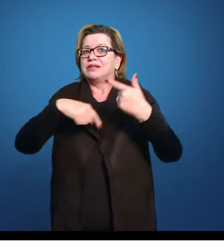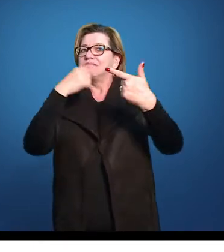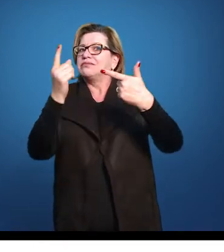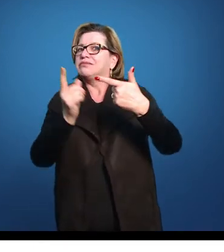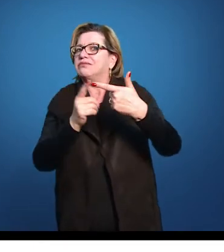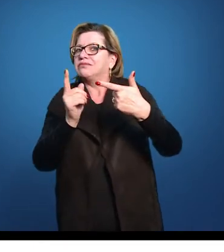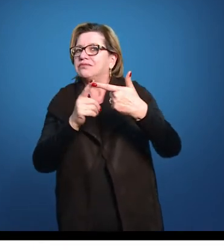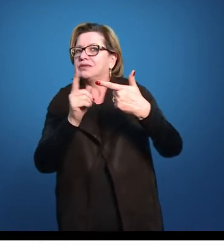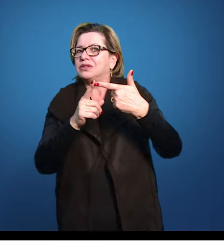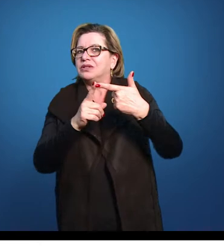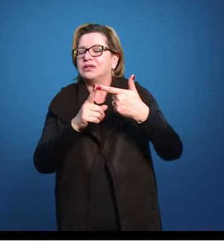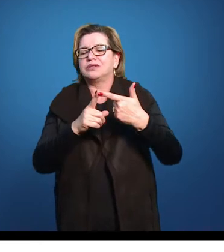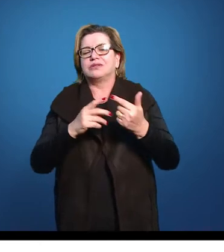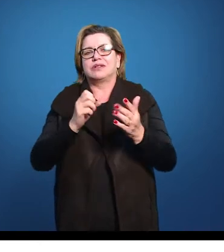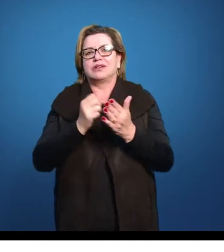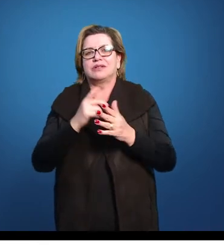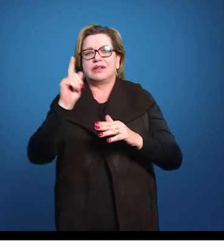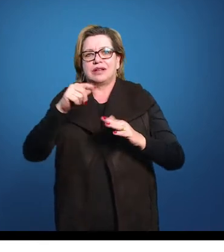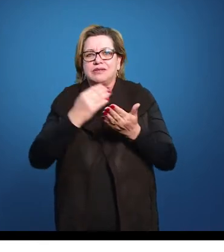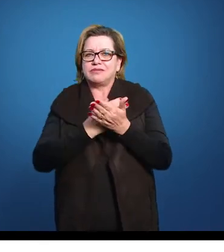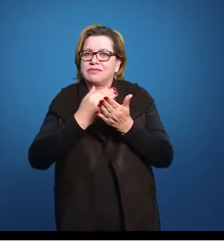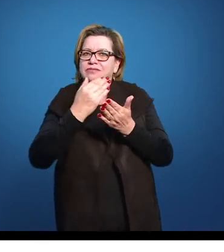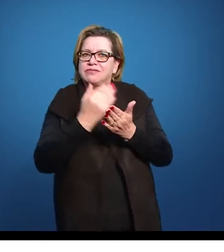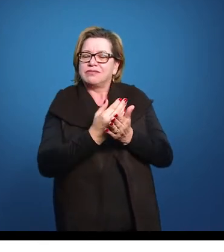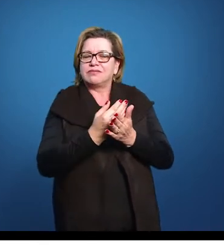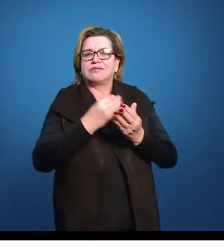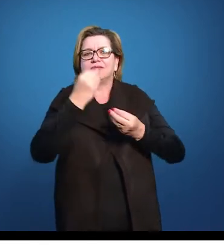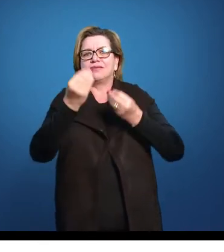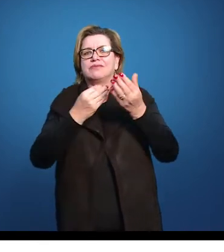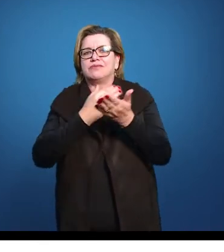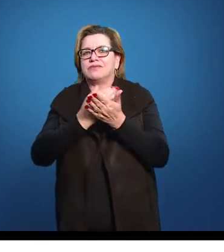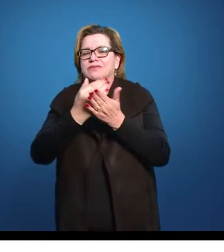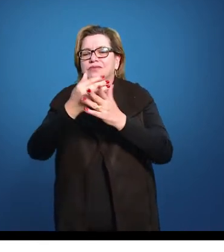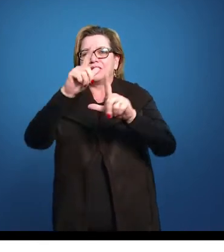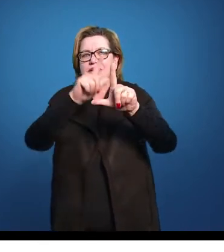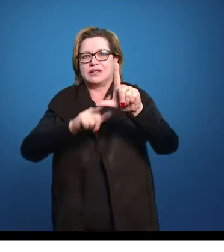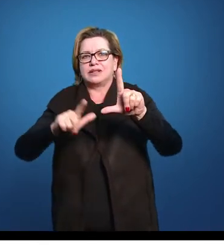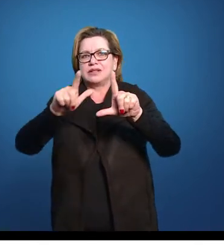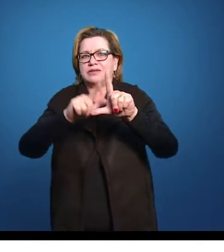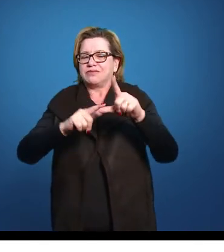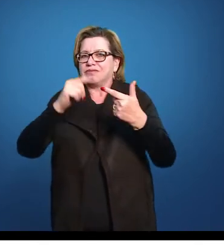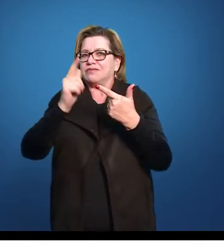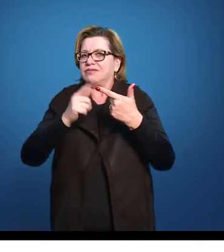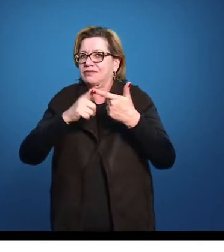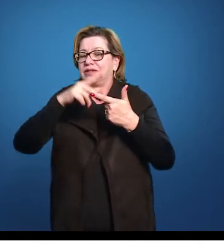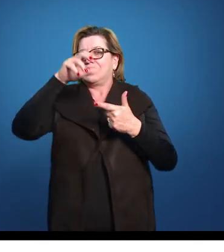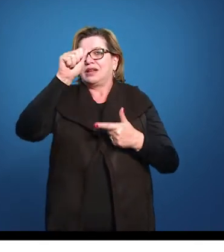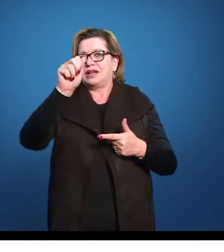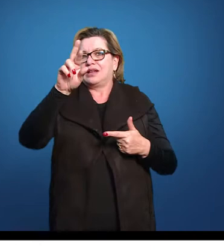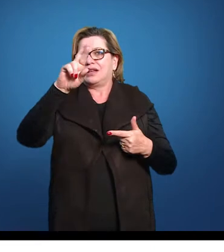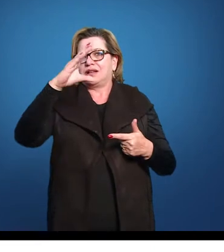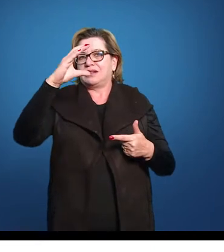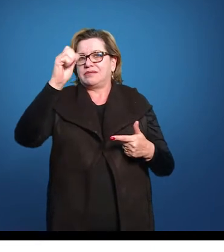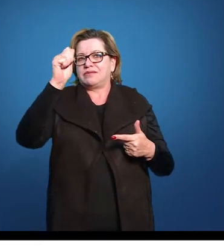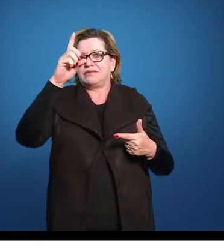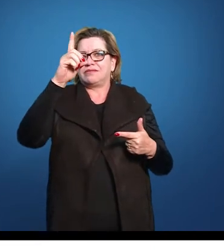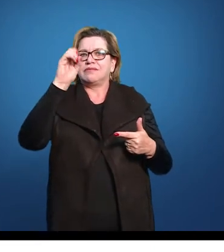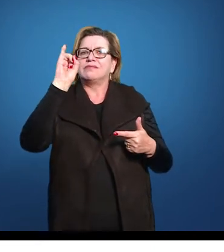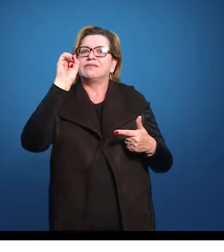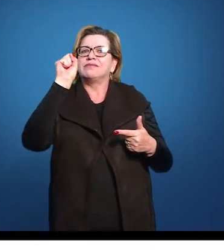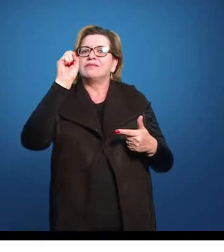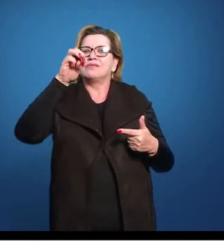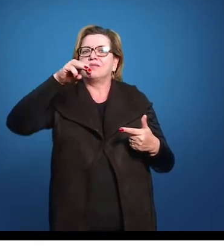literatura, então, é esse momento em se configura um sistema literário, que é o momento do arcadismo, momento das minas gerais, em a vai